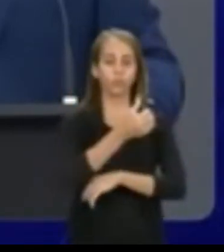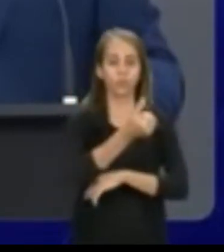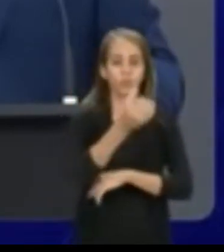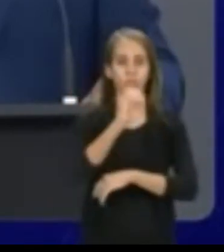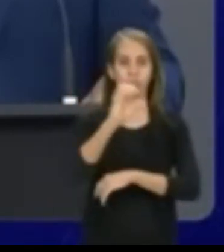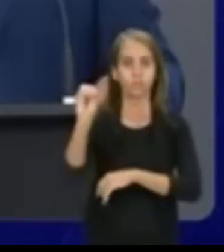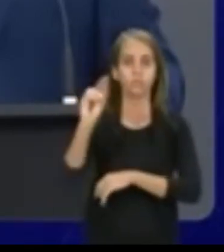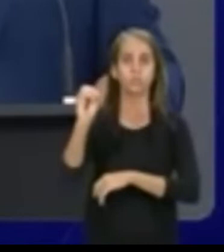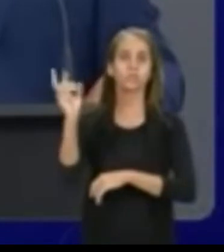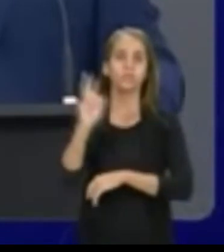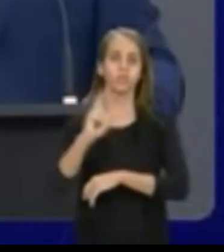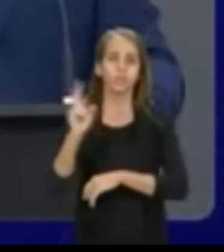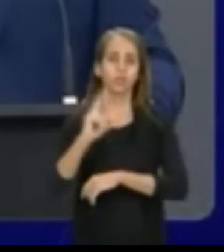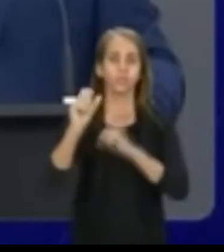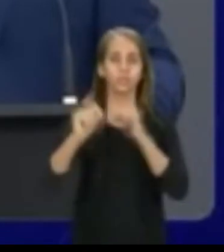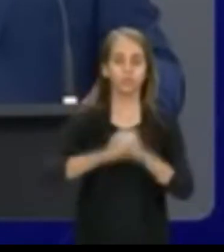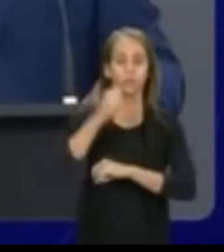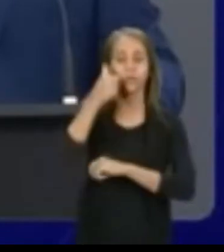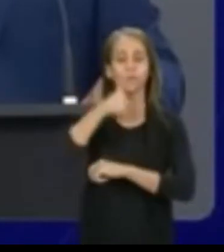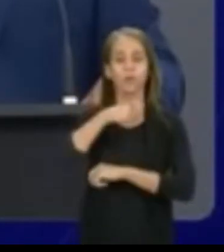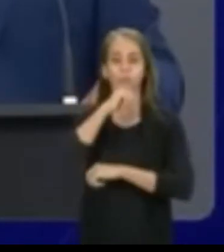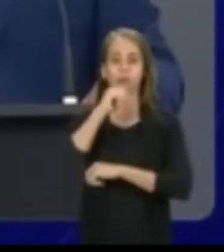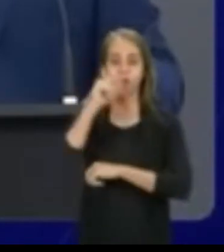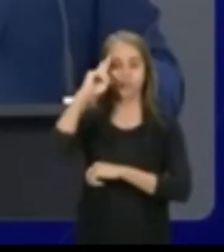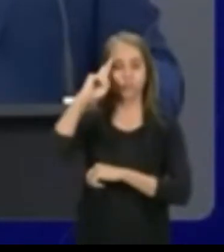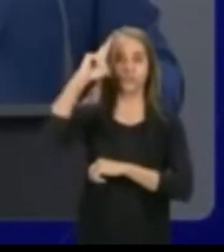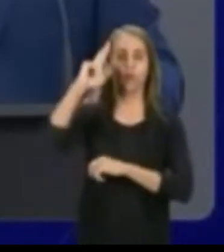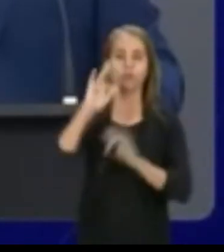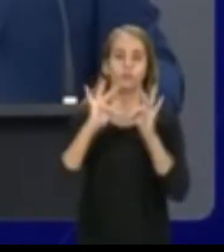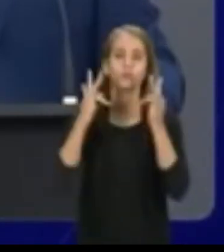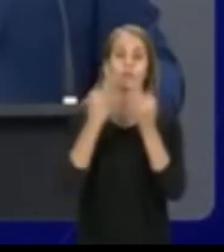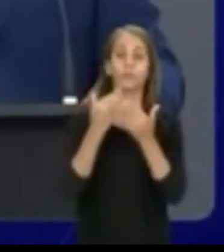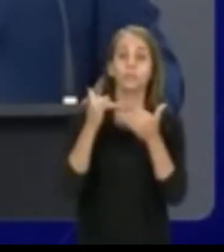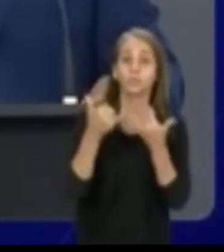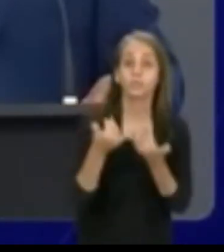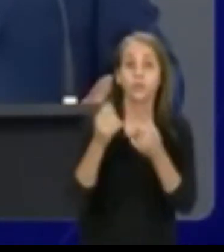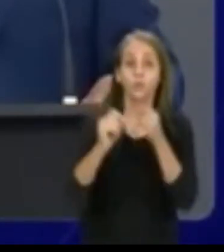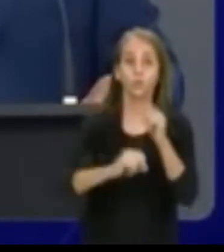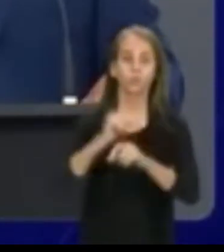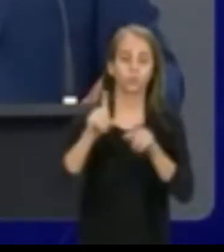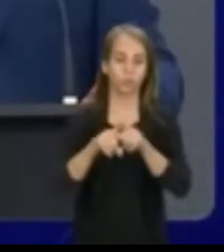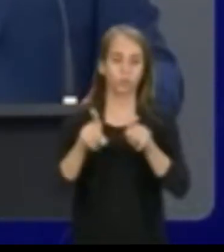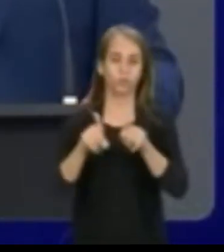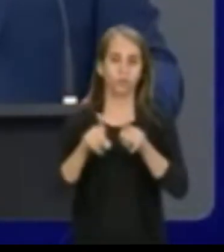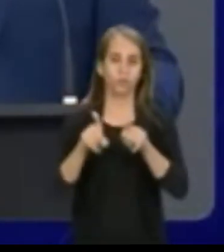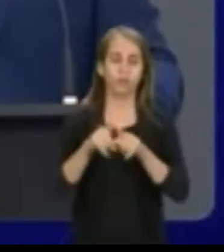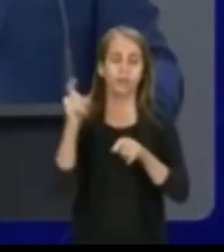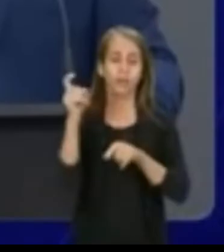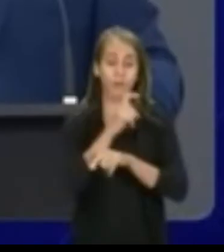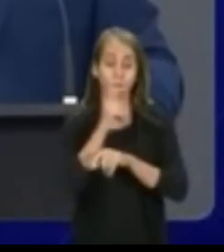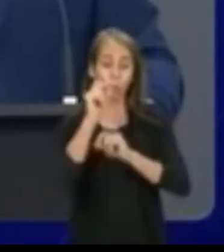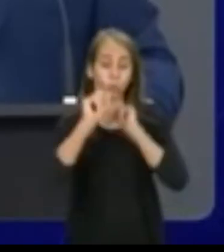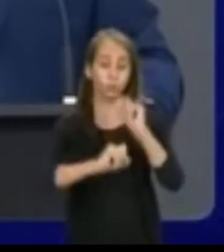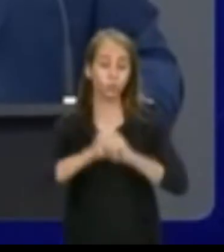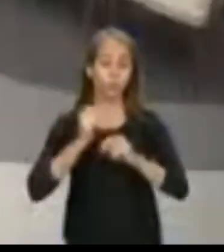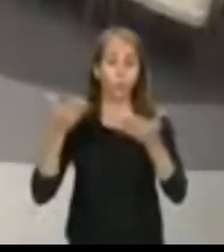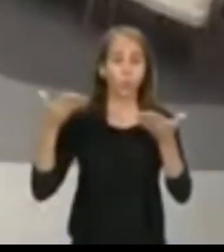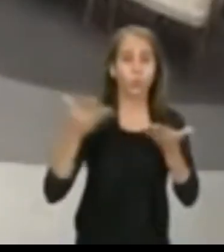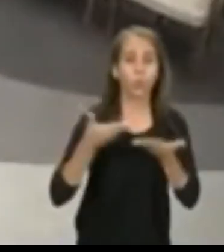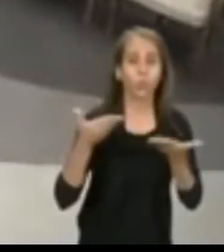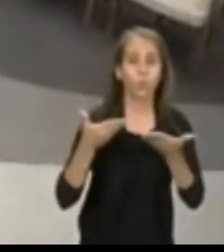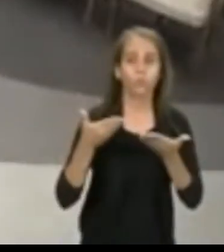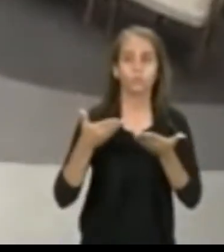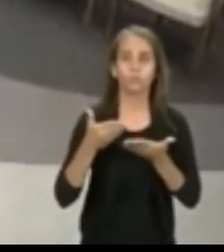1.200,00 para as mães-chefes de família. Então, a autoria dessa benesse que hoje acomete ao